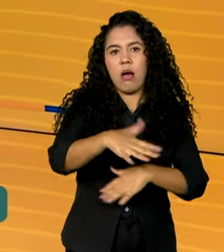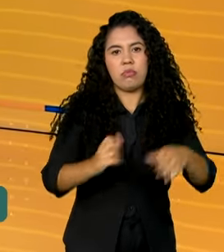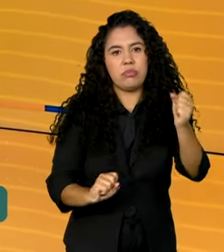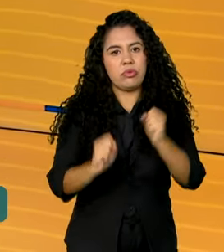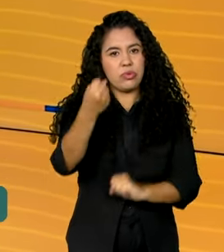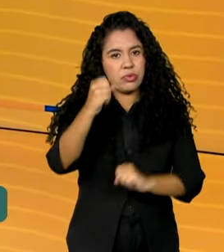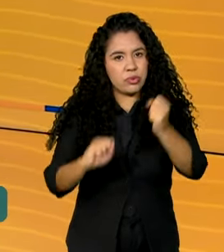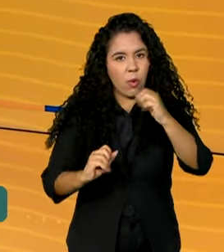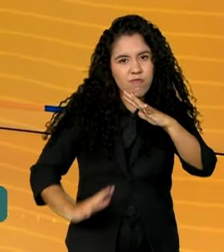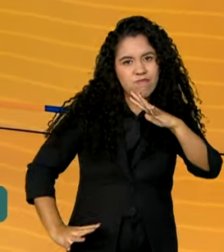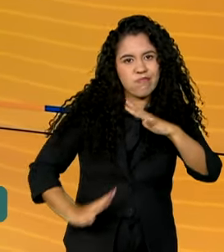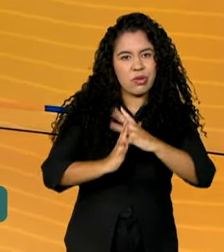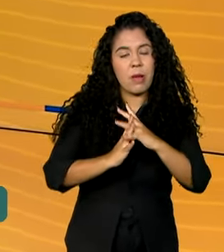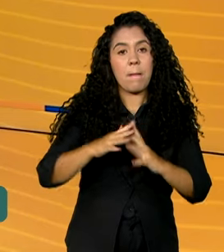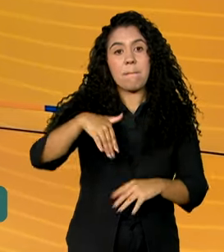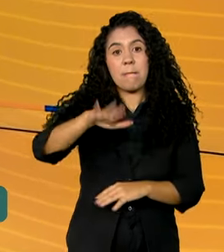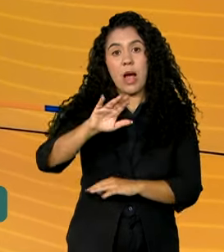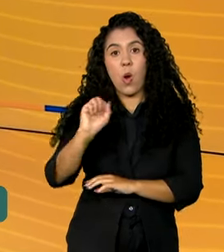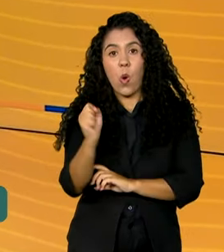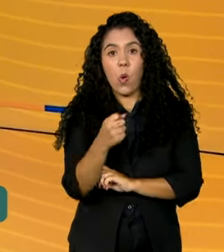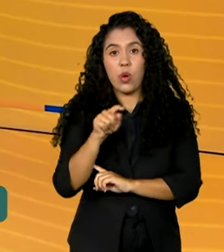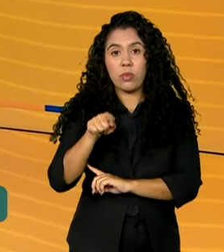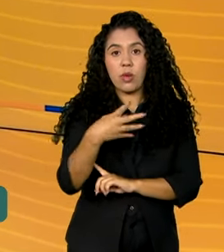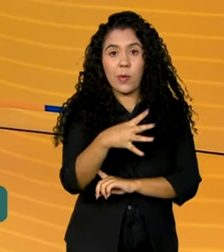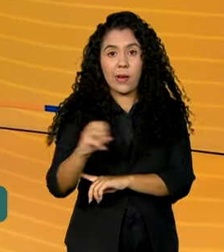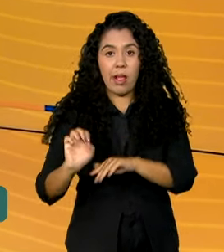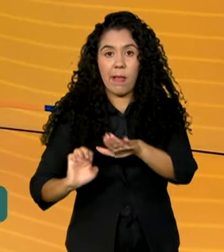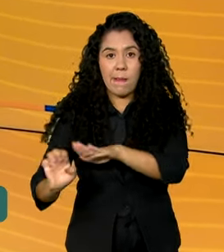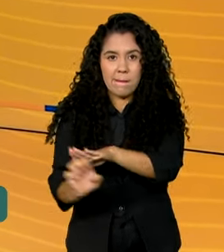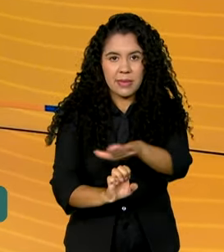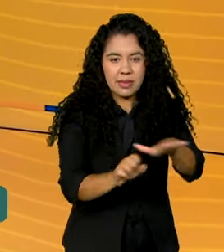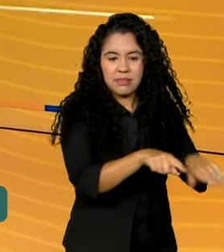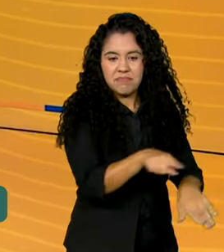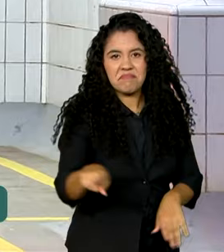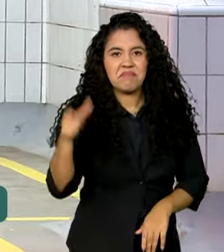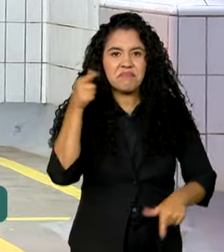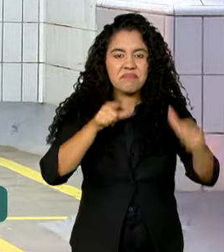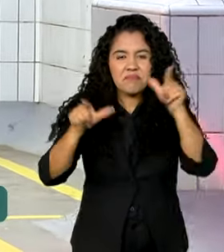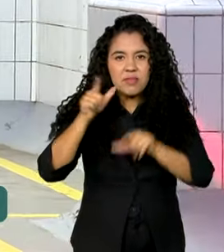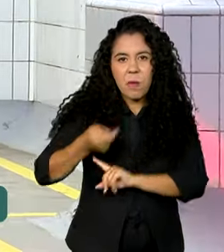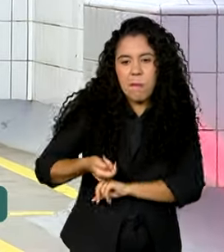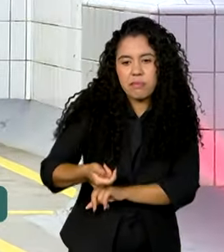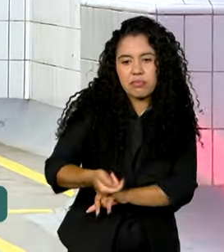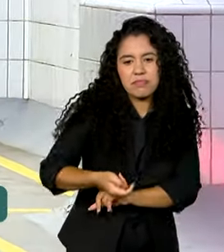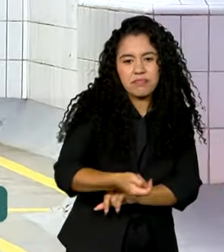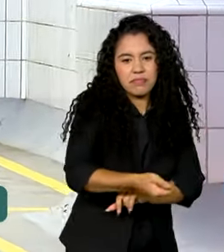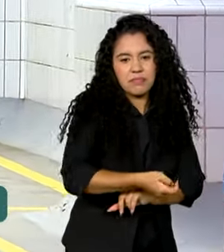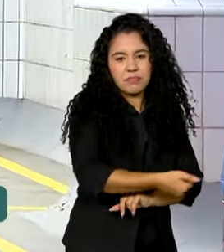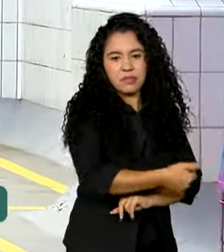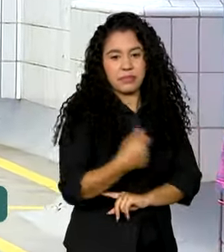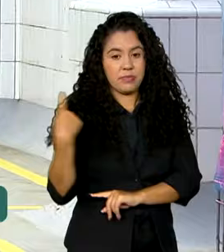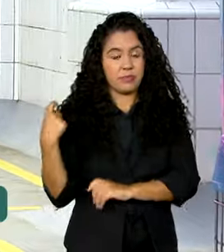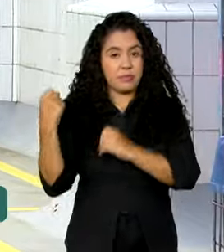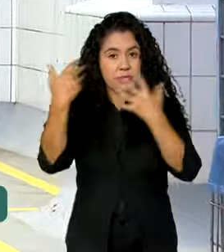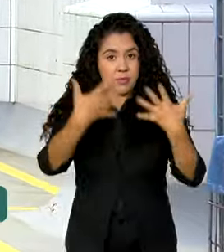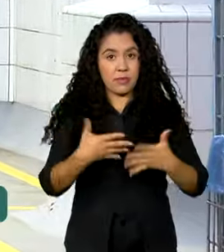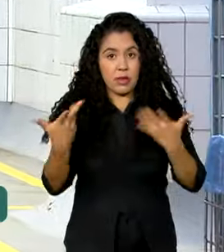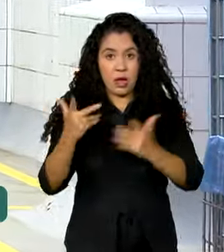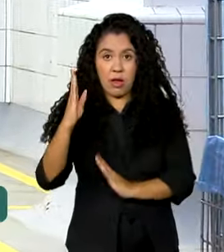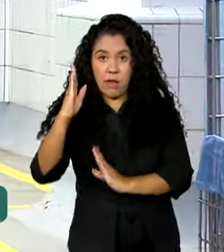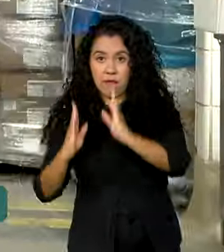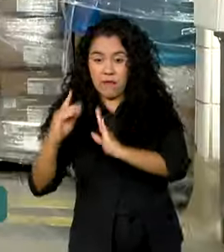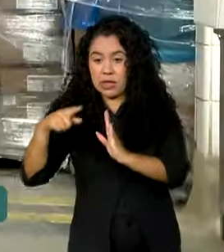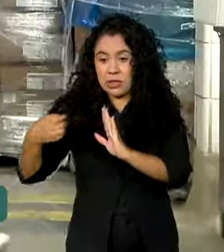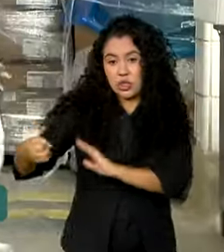Mais de 8.400 empresas devem ser beneficiadas. Nesta nova fase do Brasil Mais